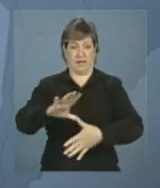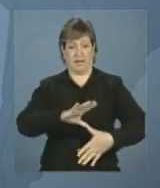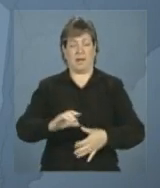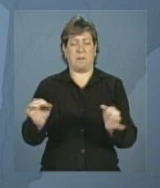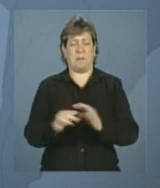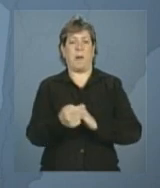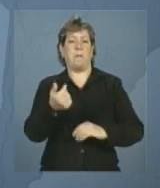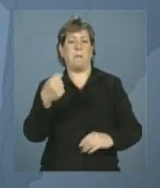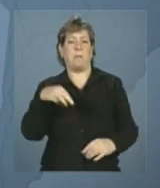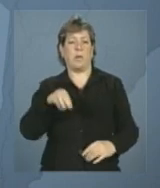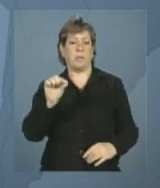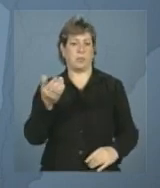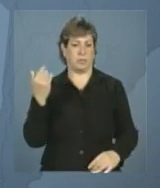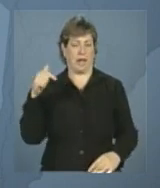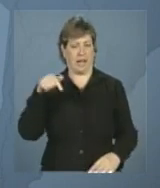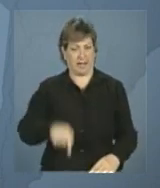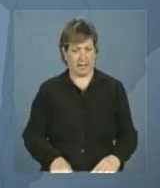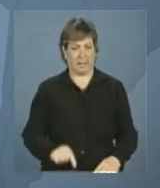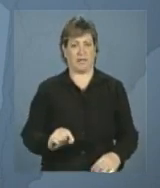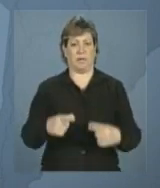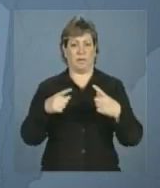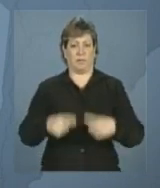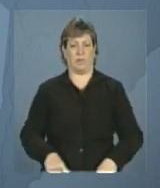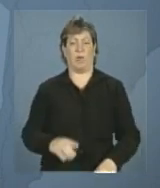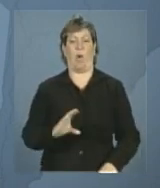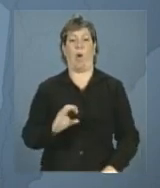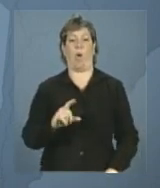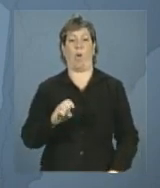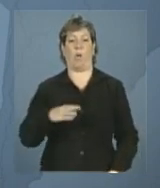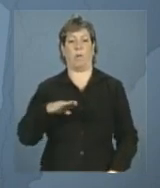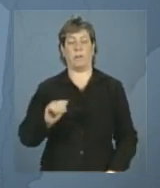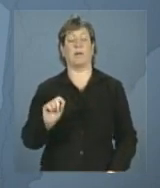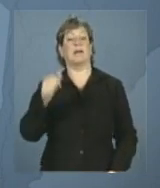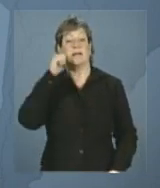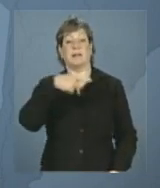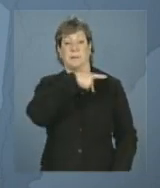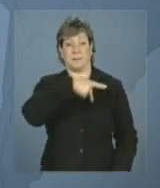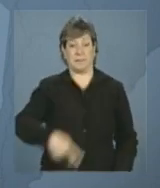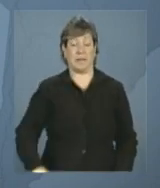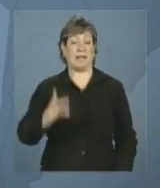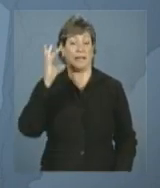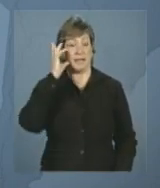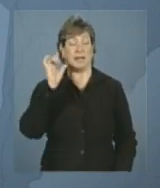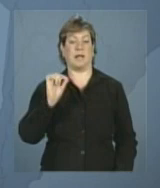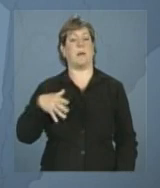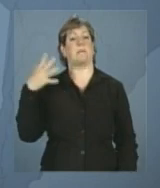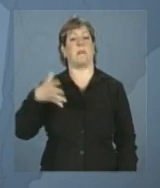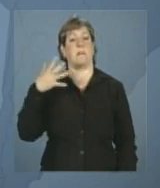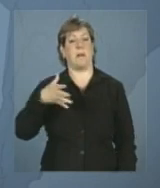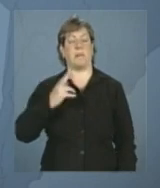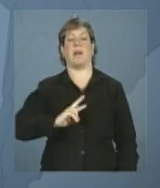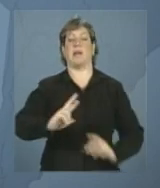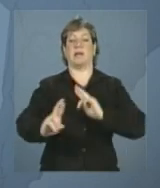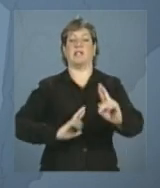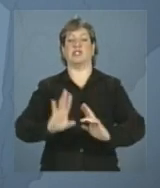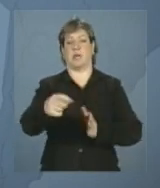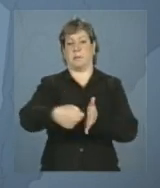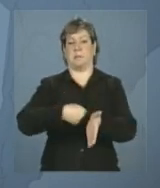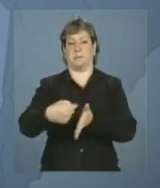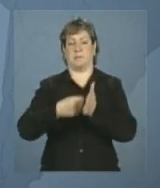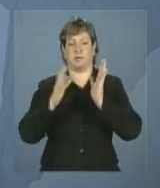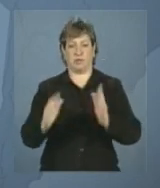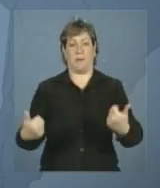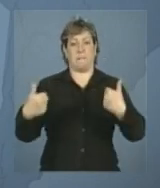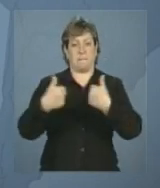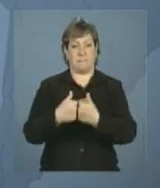há poucos minutos aqui em Cartagena das Índias, na Colômbia, a presidenta Dilma Rousseff palestrou e respondeu a perguntas ao lado